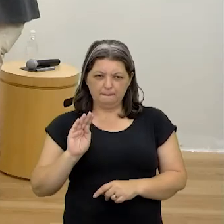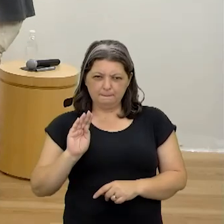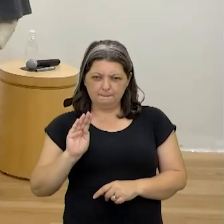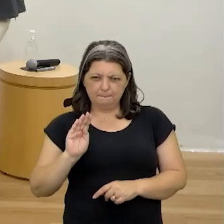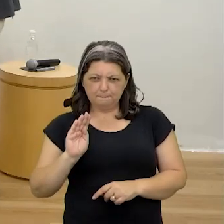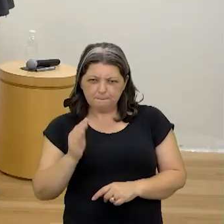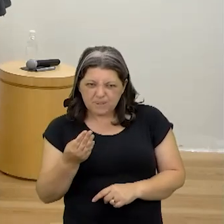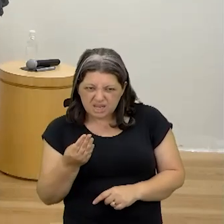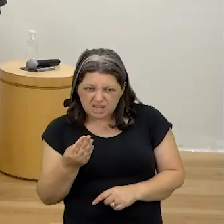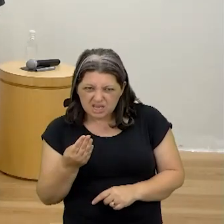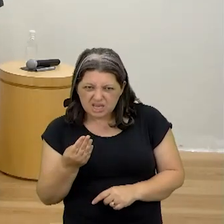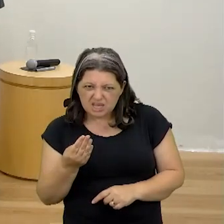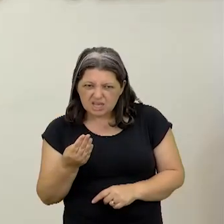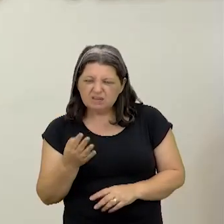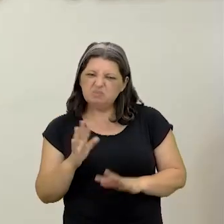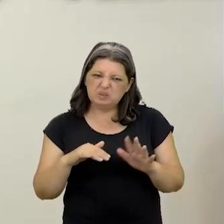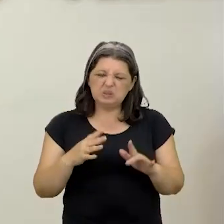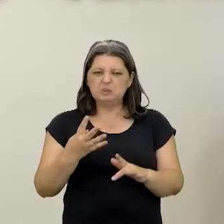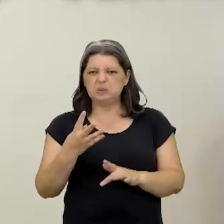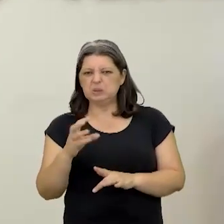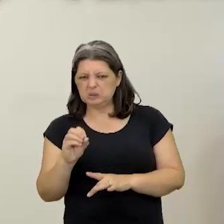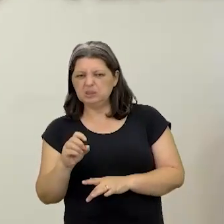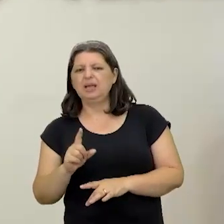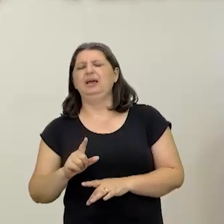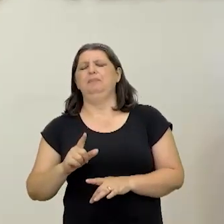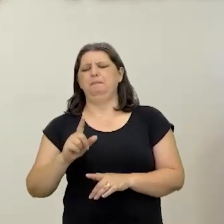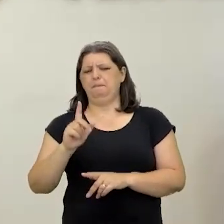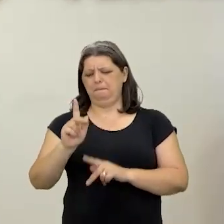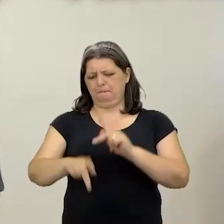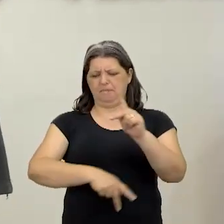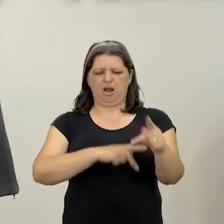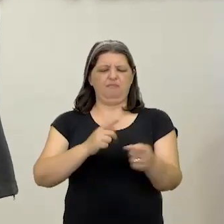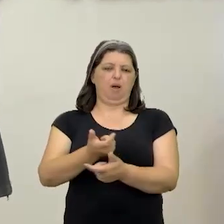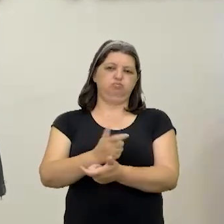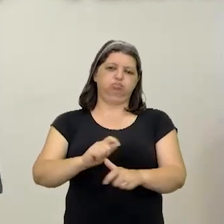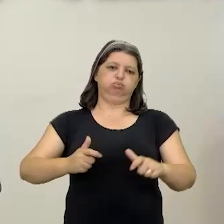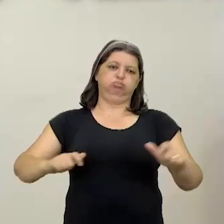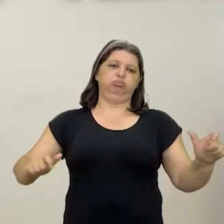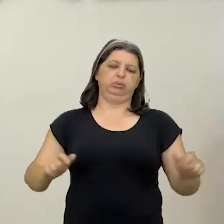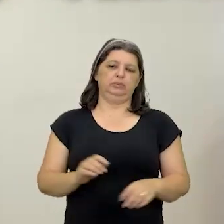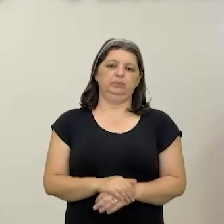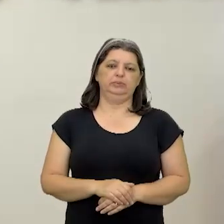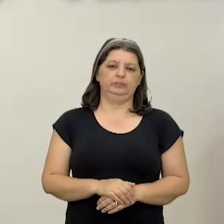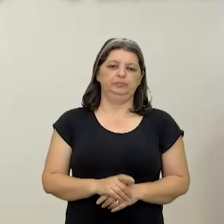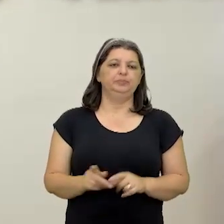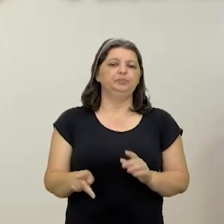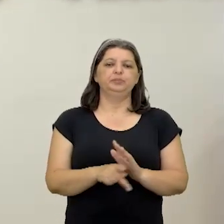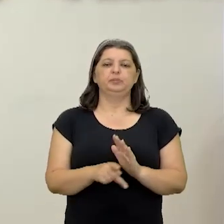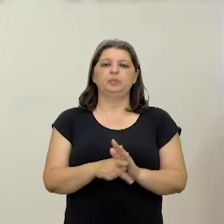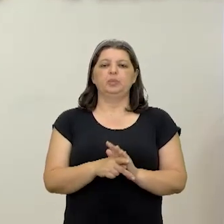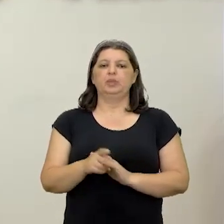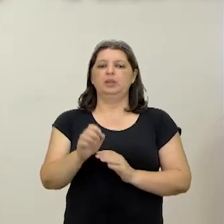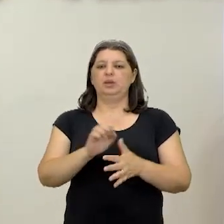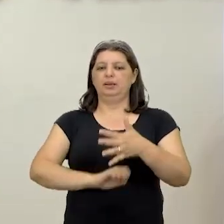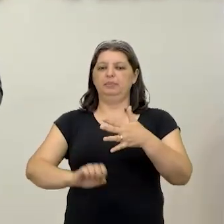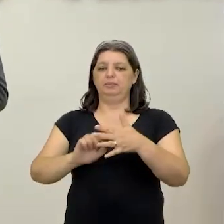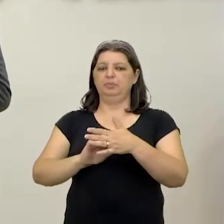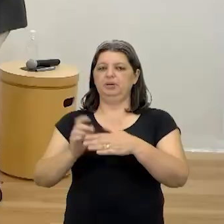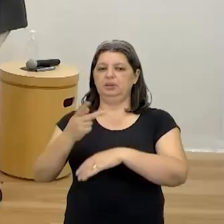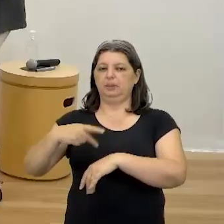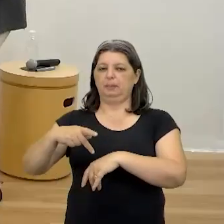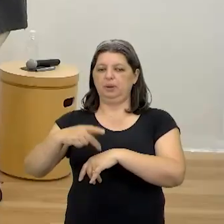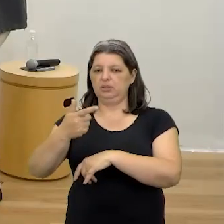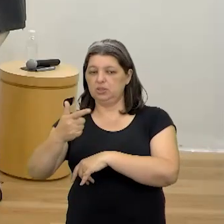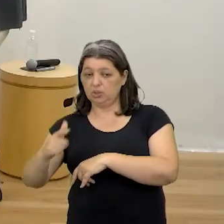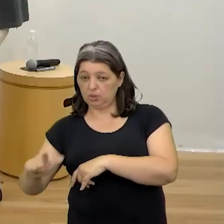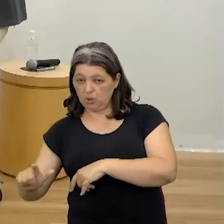Um bi, quase 400. É muita gente. O que acontece? Isso atrai muitas empresas estrangeiras. Você tem